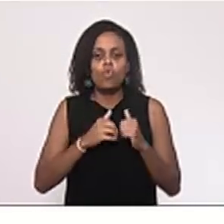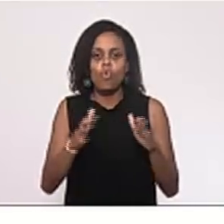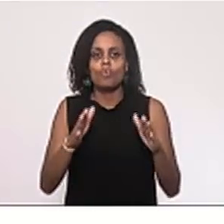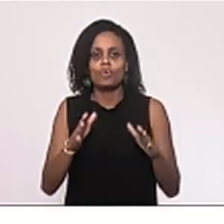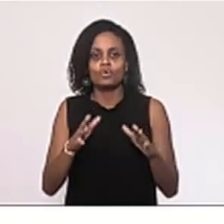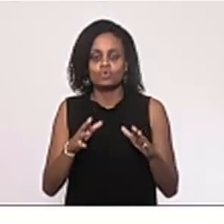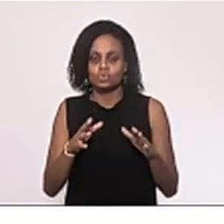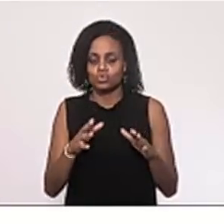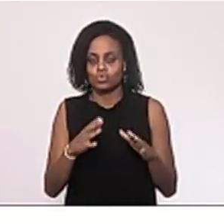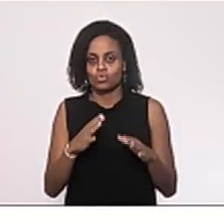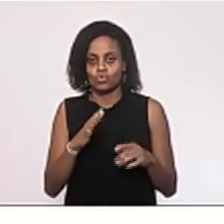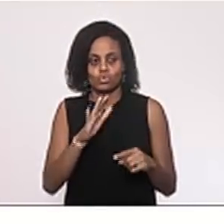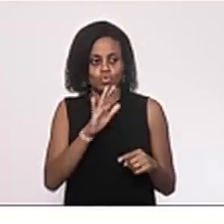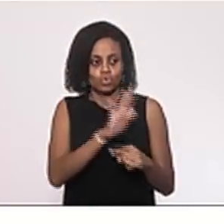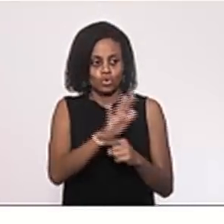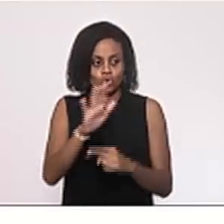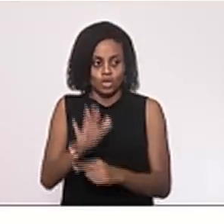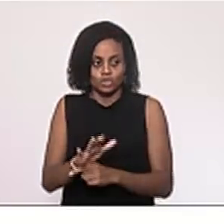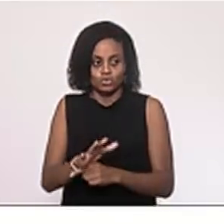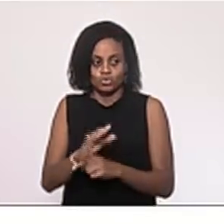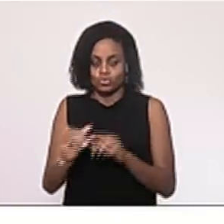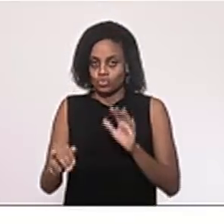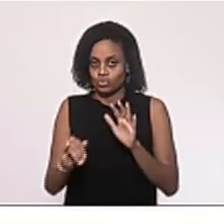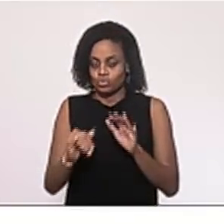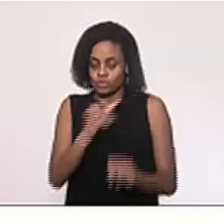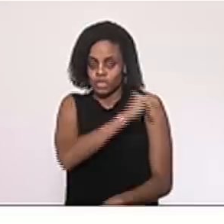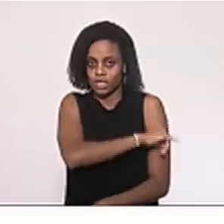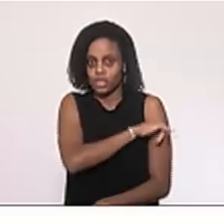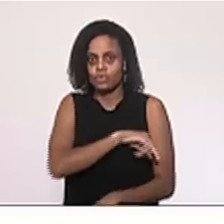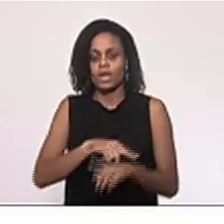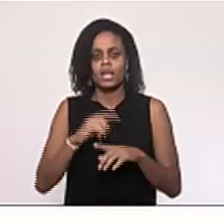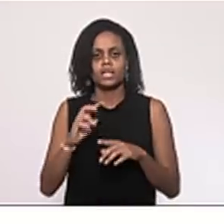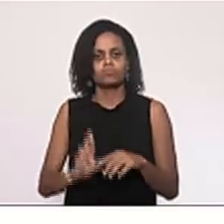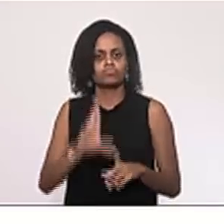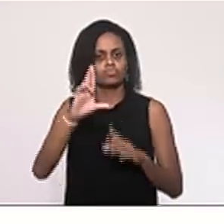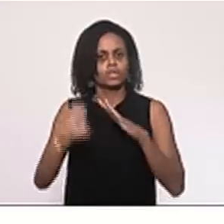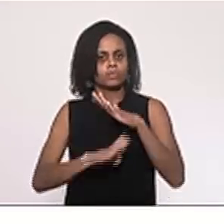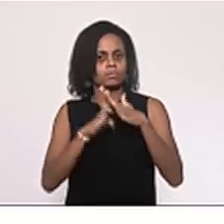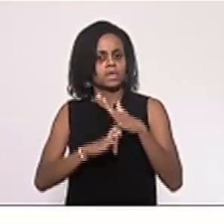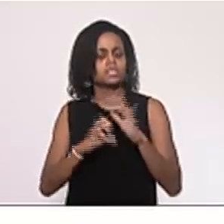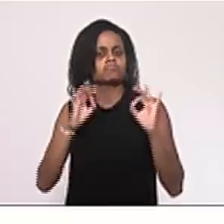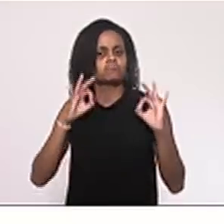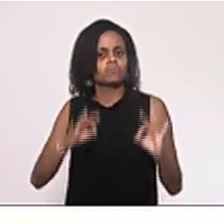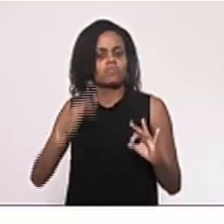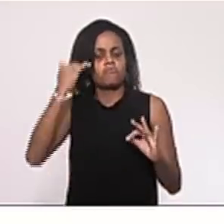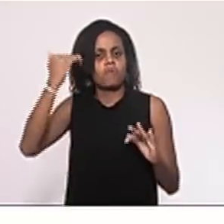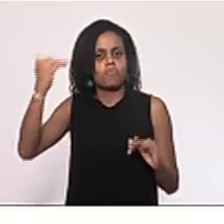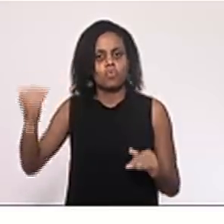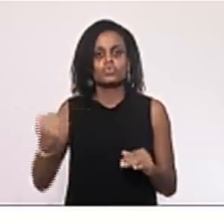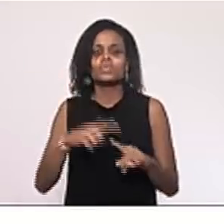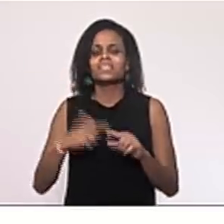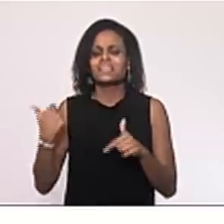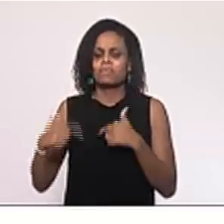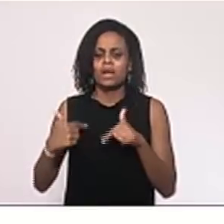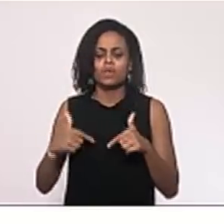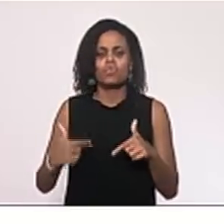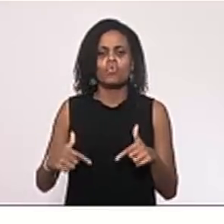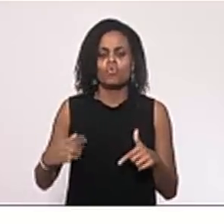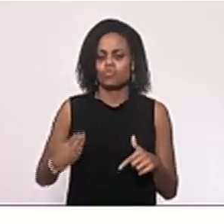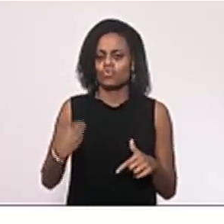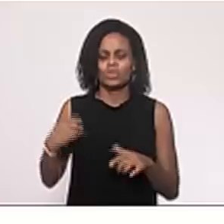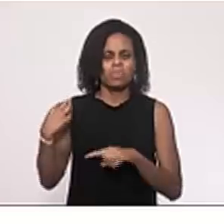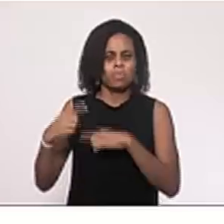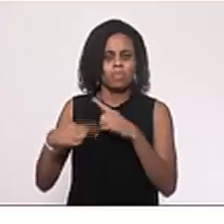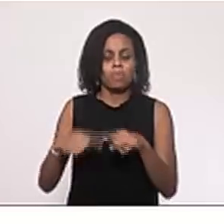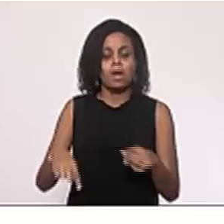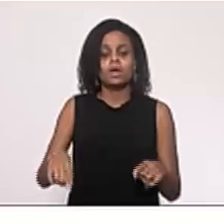do Rio de Janeiro, um empresário renomado, de sucesso, que sempre trabalhou ao longo da sua vida no campo da ciência